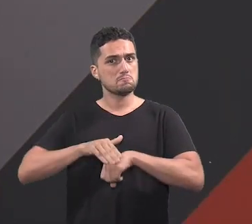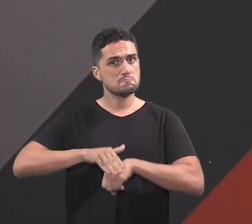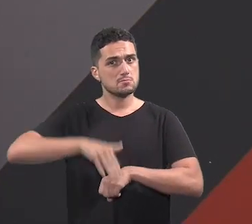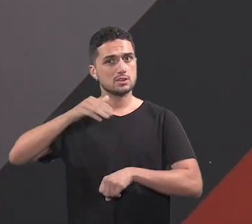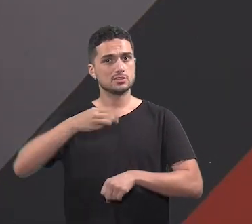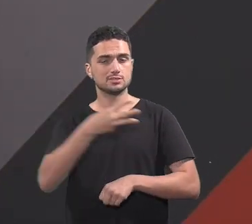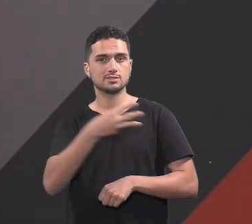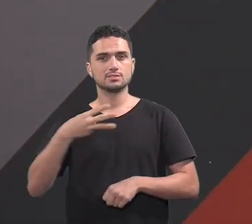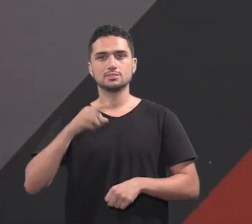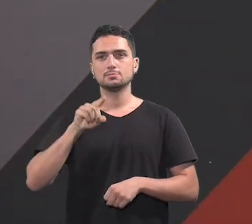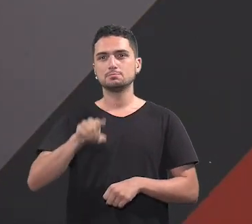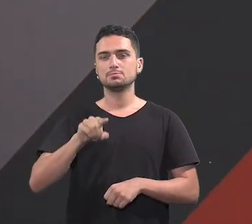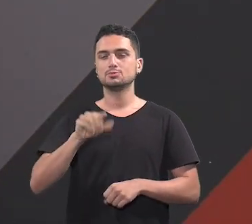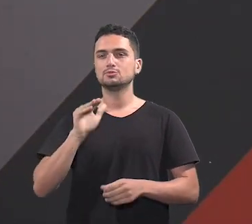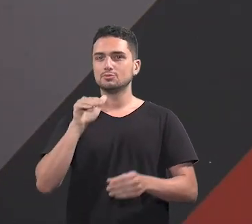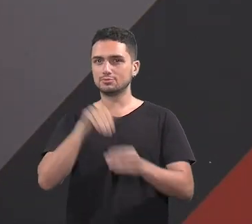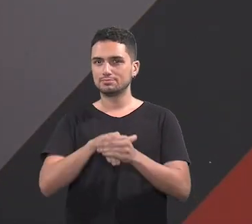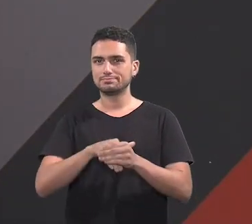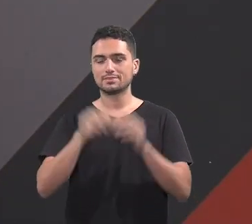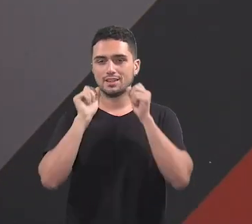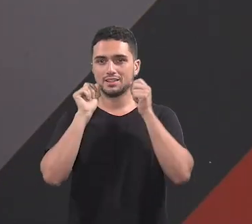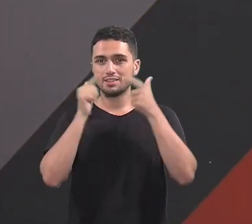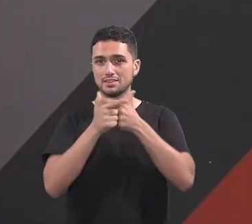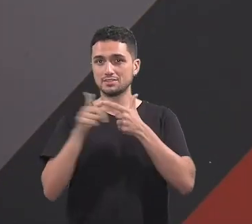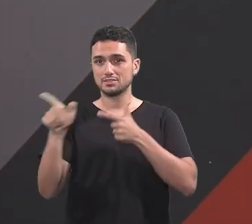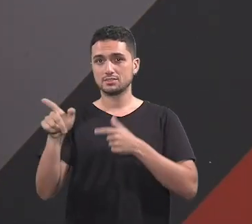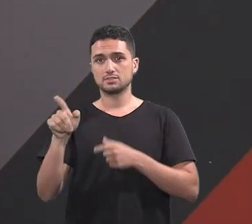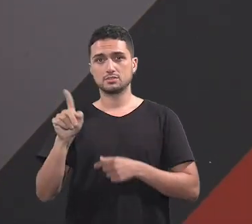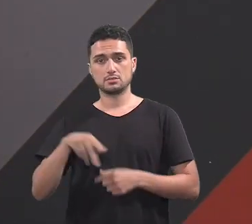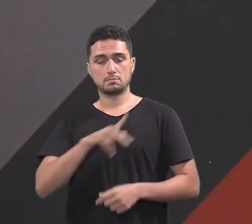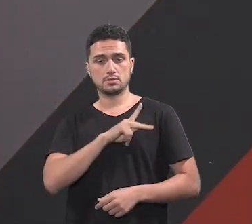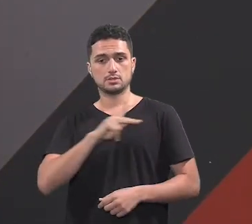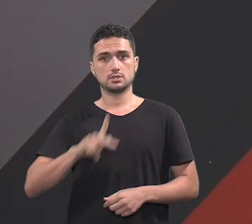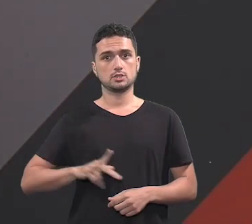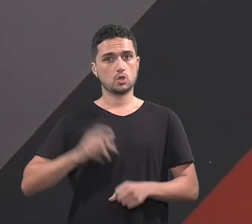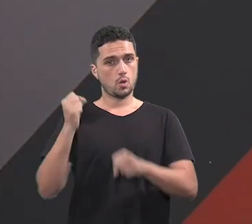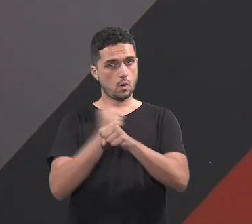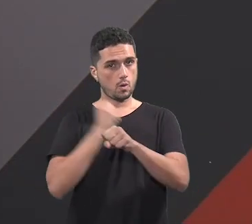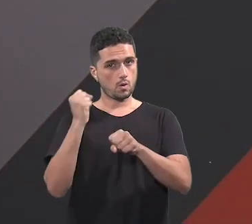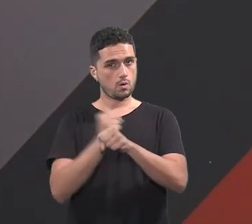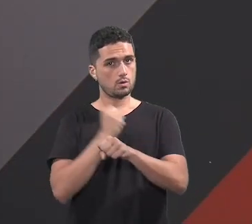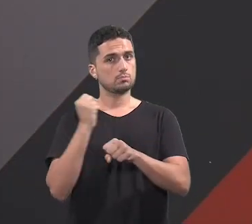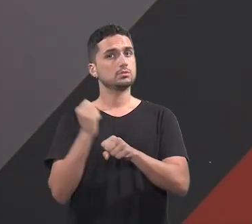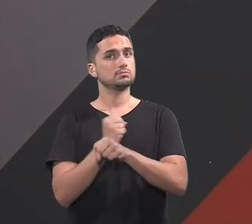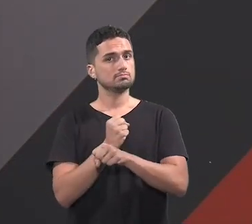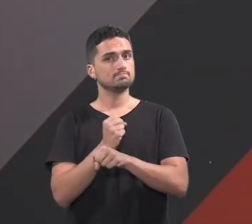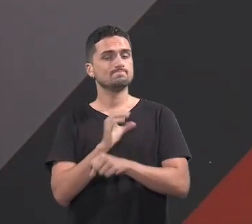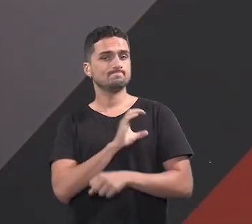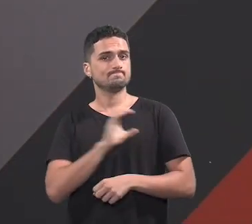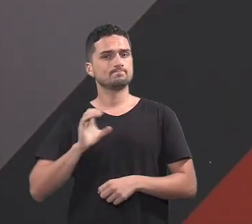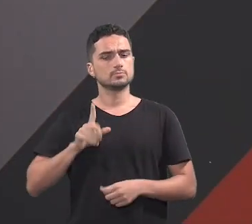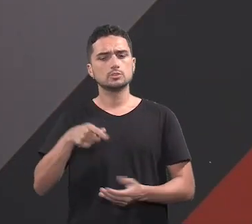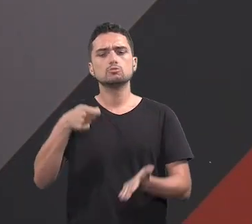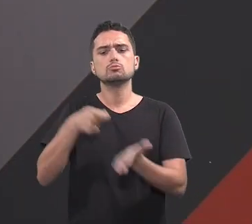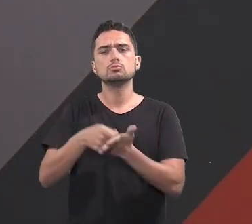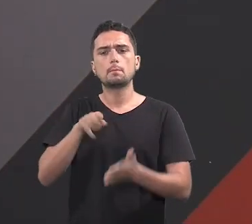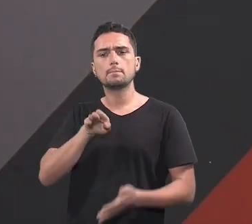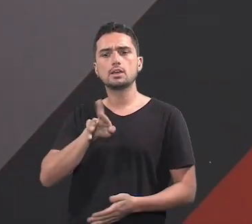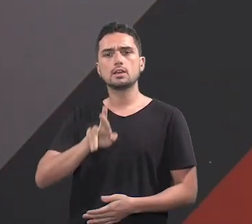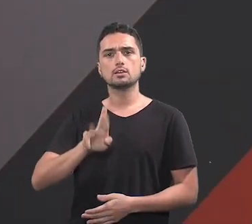33 mil votos. Na Alerje, preside a Comissão de Obras e tem cobrado a conclusão das obras na BR